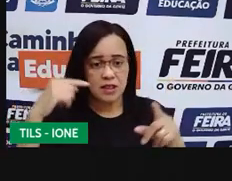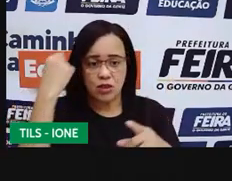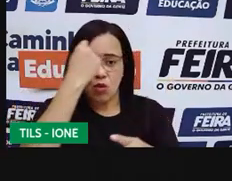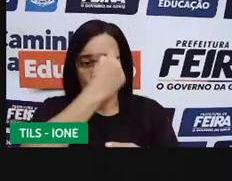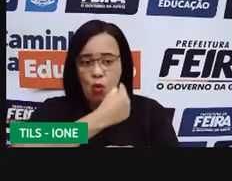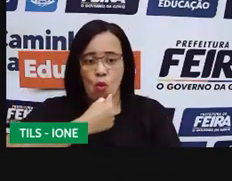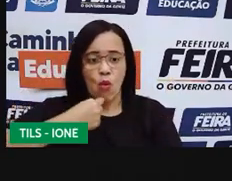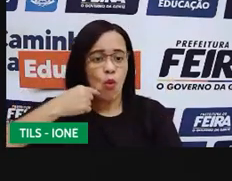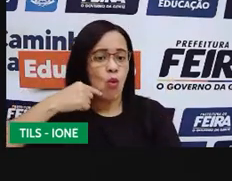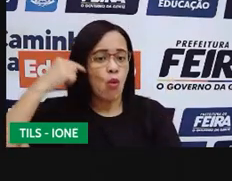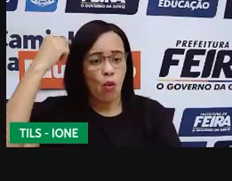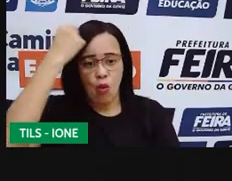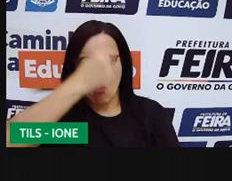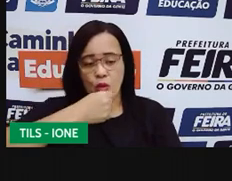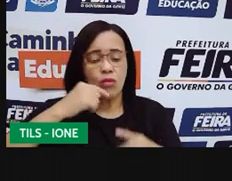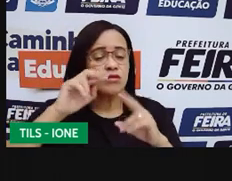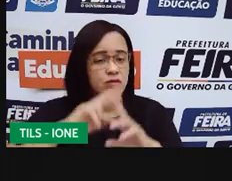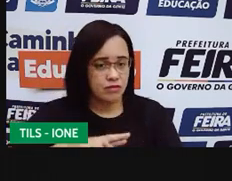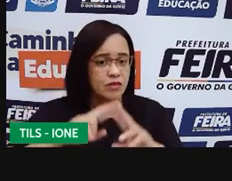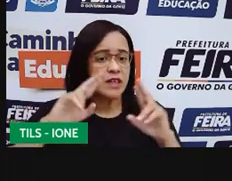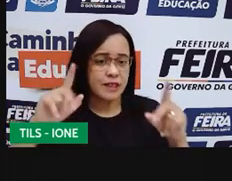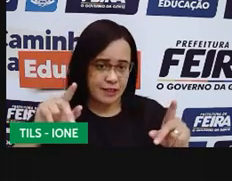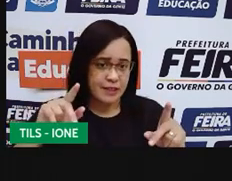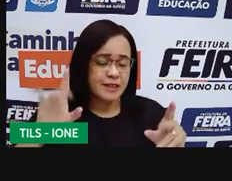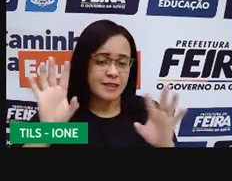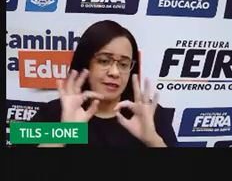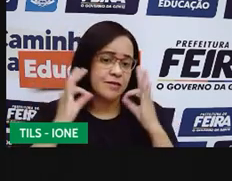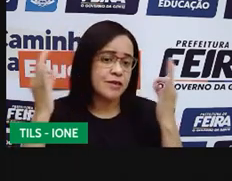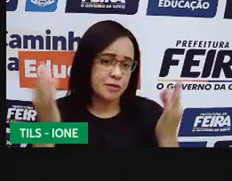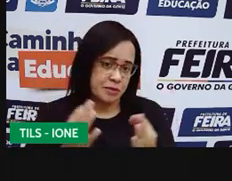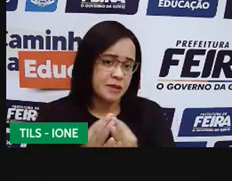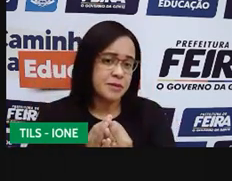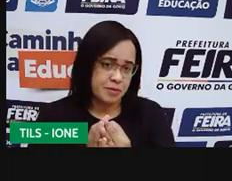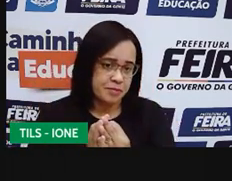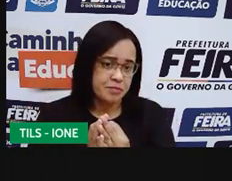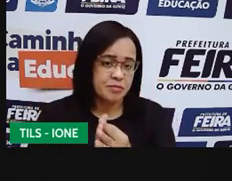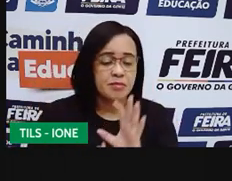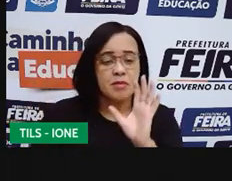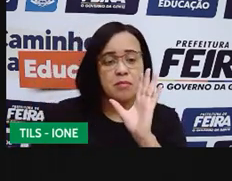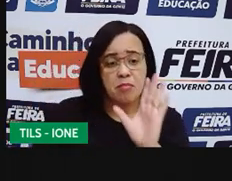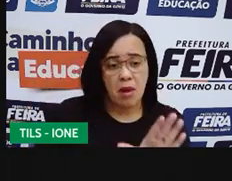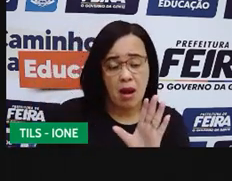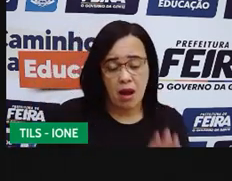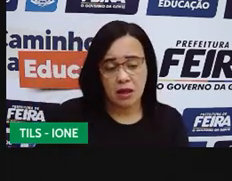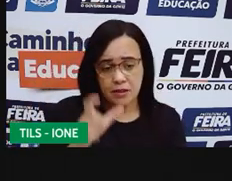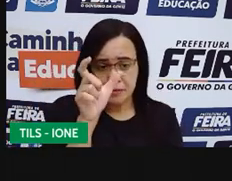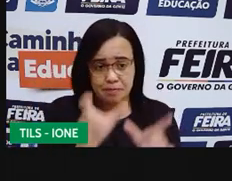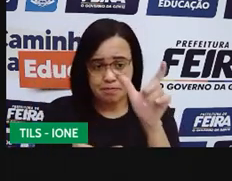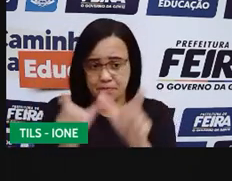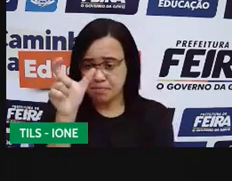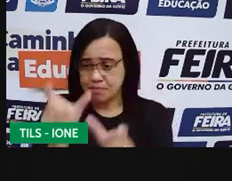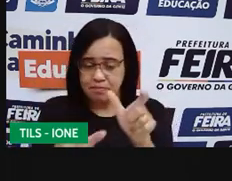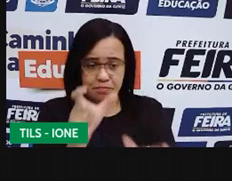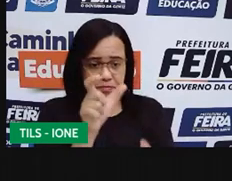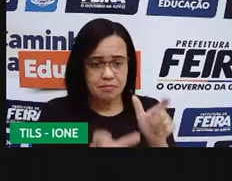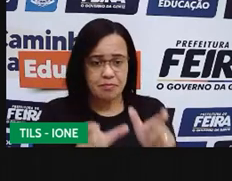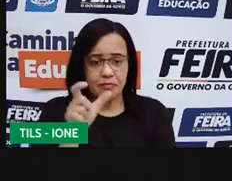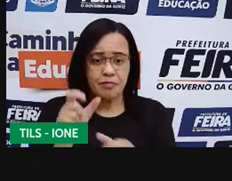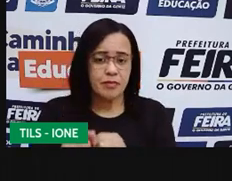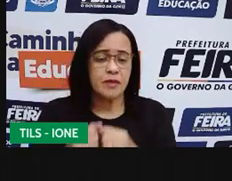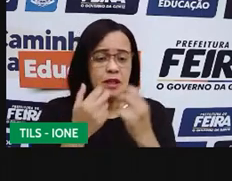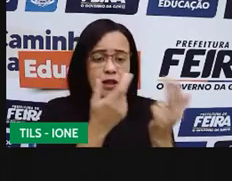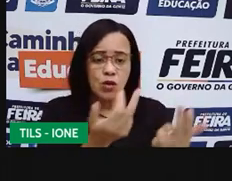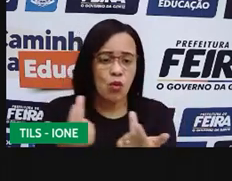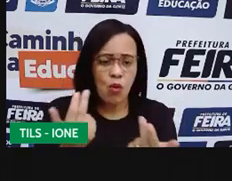ali com os outros membros. Mas elas podem ter a personalidade parecida, porque convivem